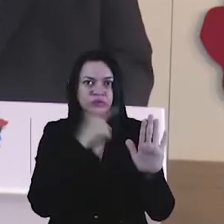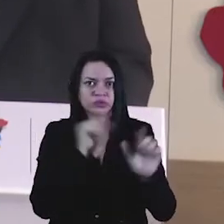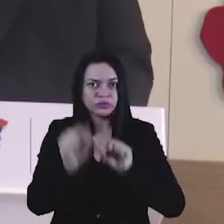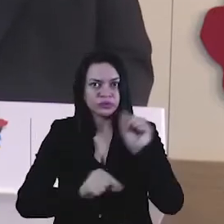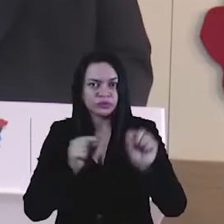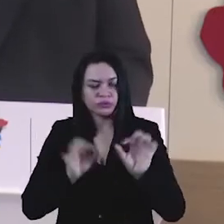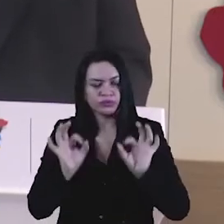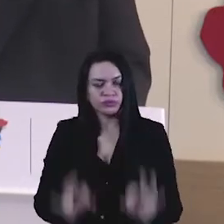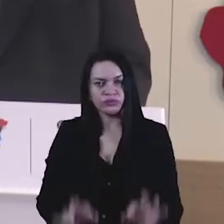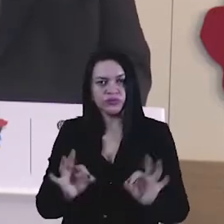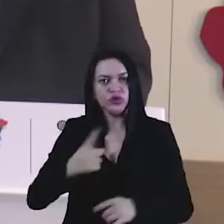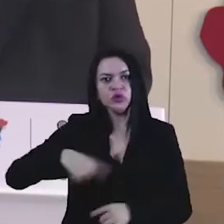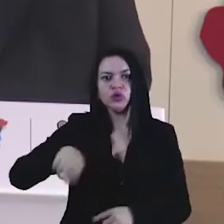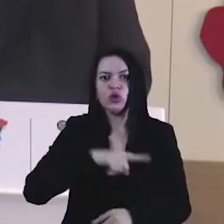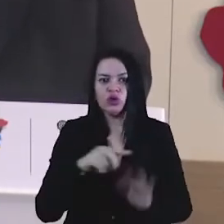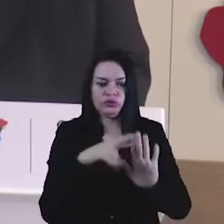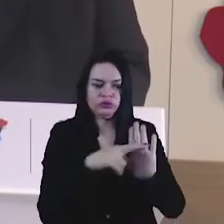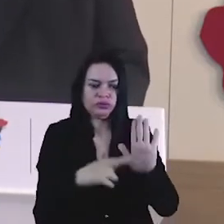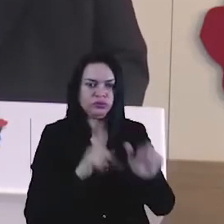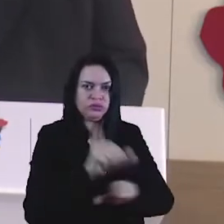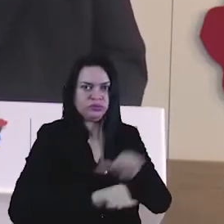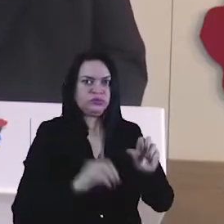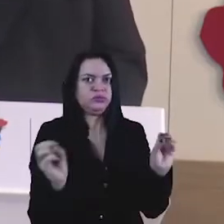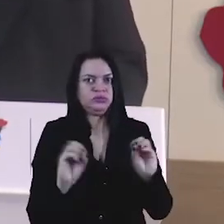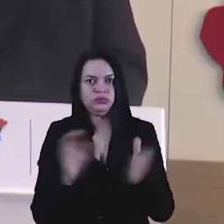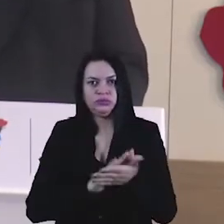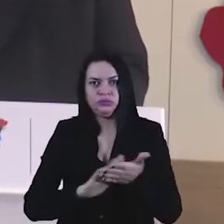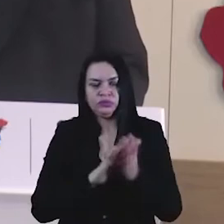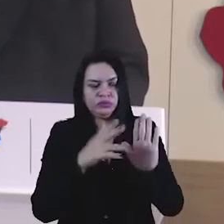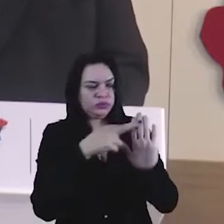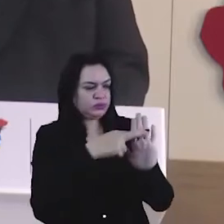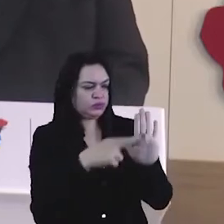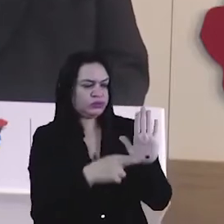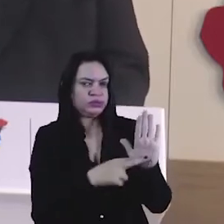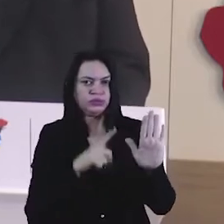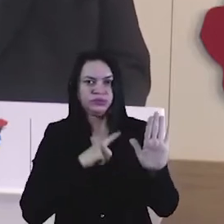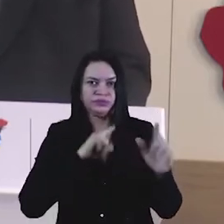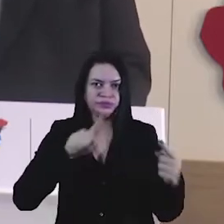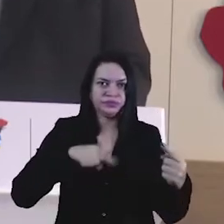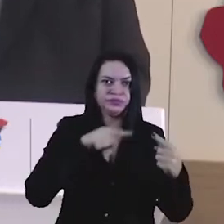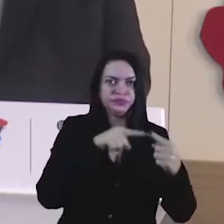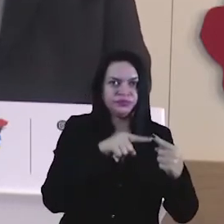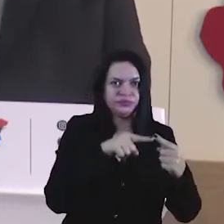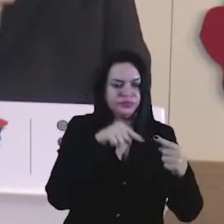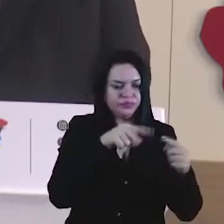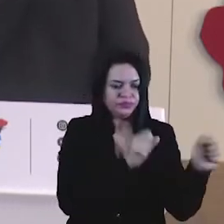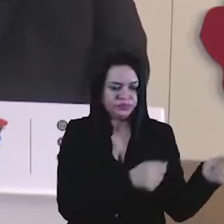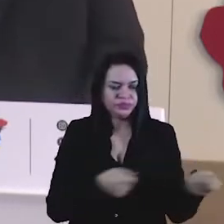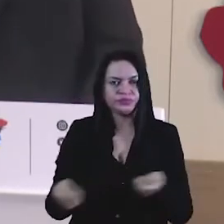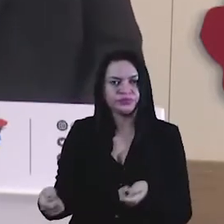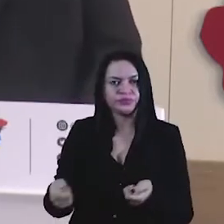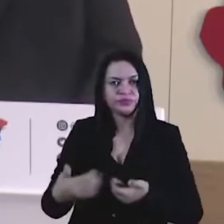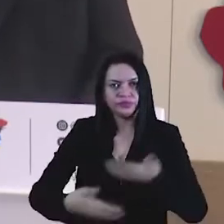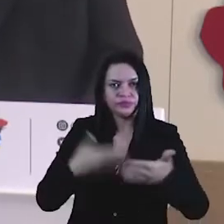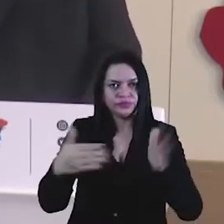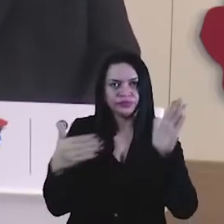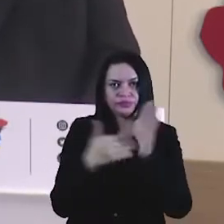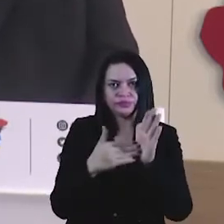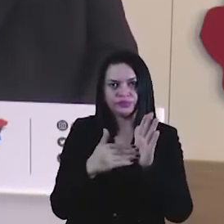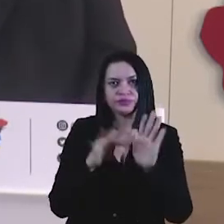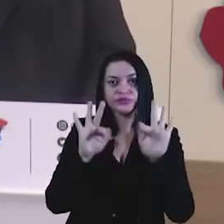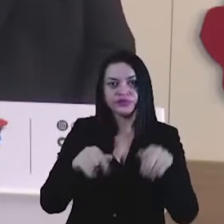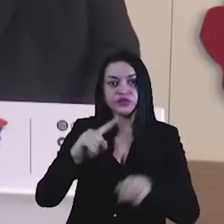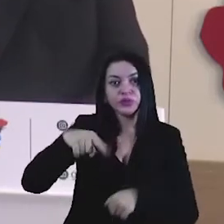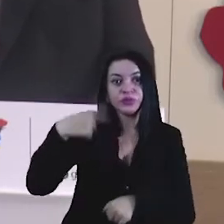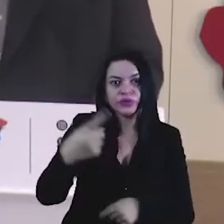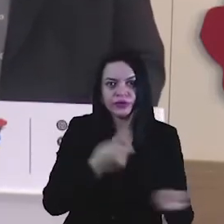milhões de máscaras em todo o Estado. As medidas vigentes nesta semana estão sendo prorrogadas até o final